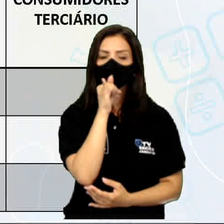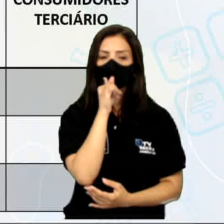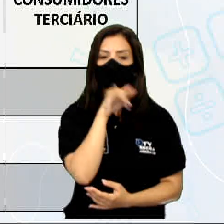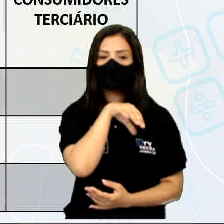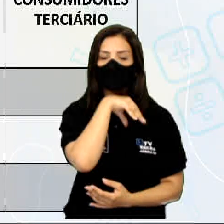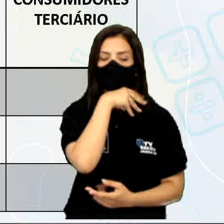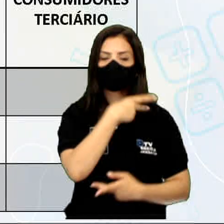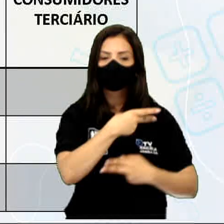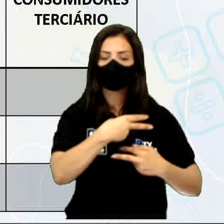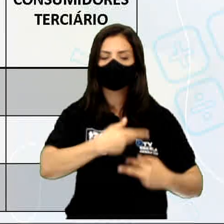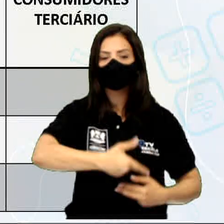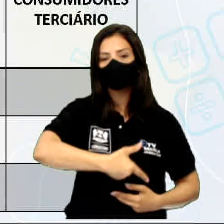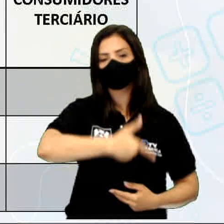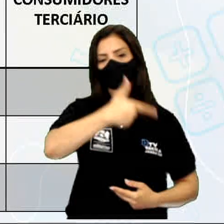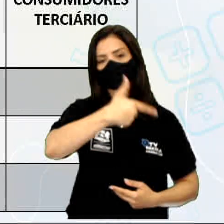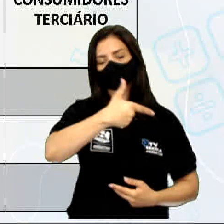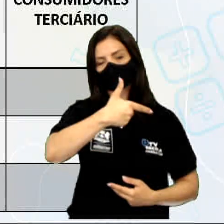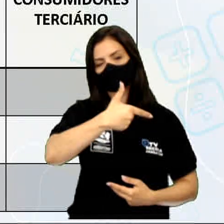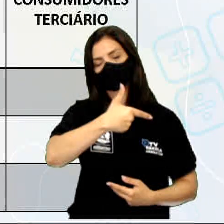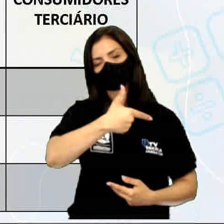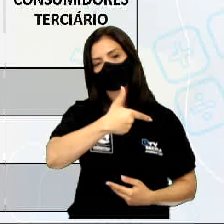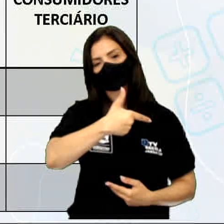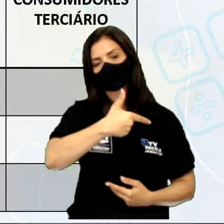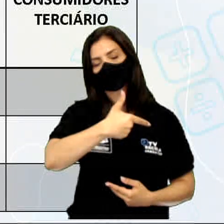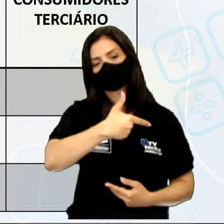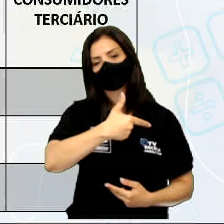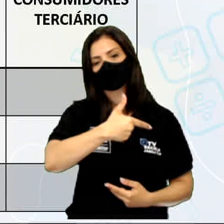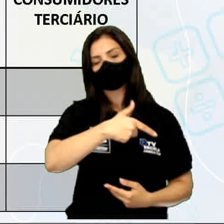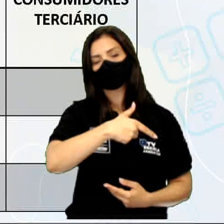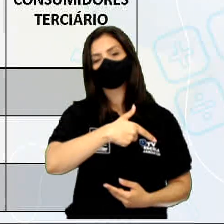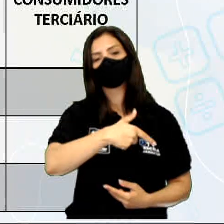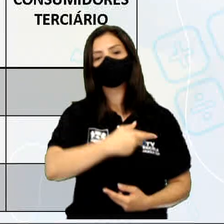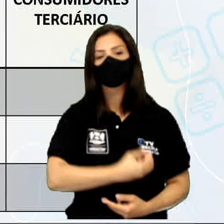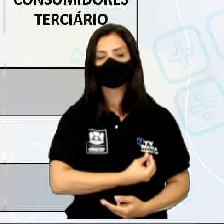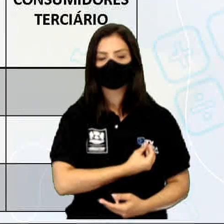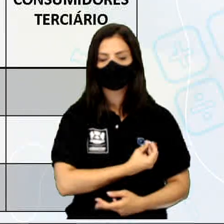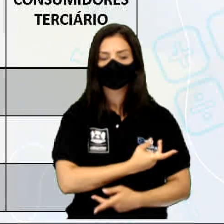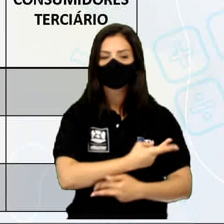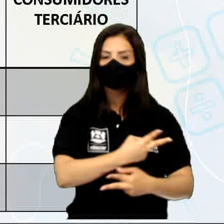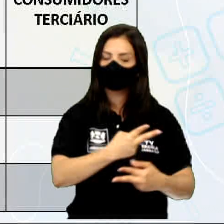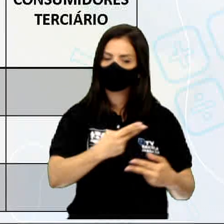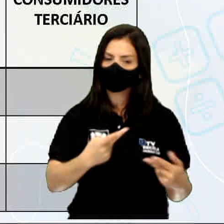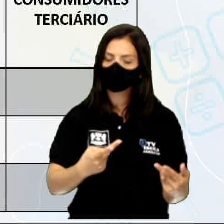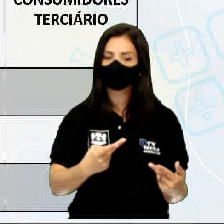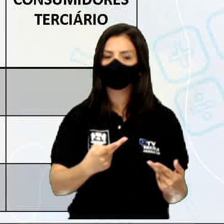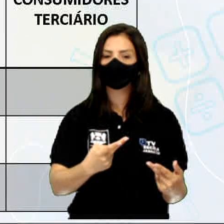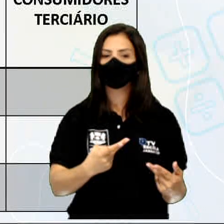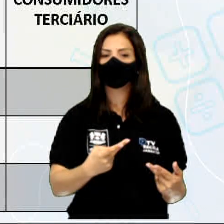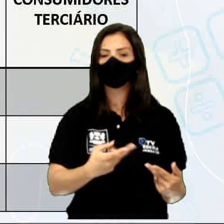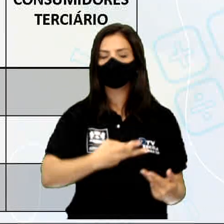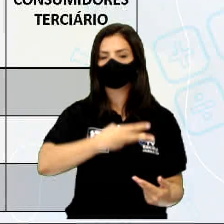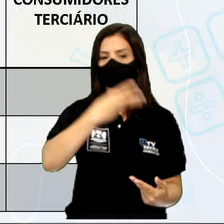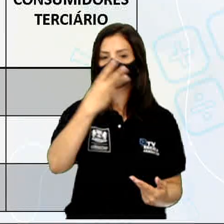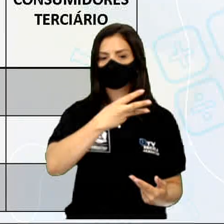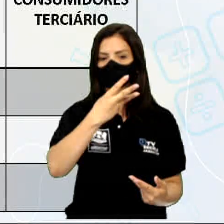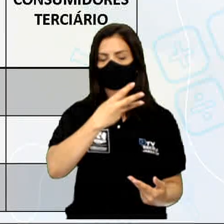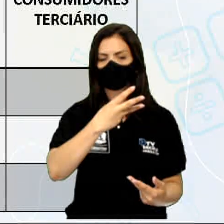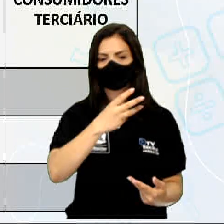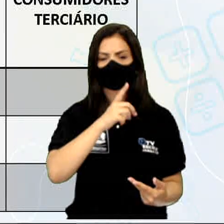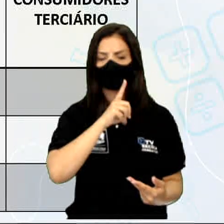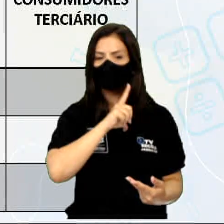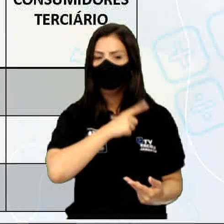E três exemplos de seres de consumidores terciários. Que não possuem predador.